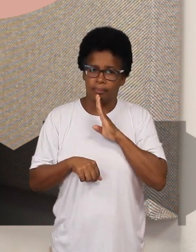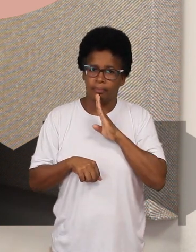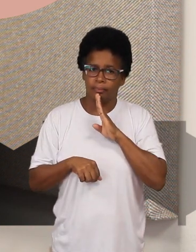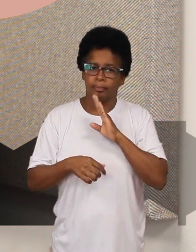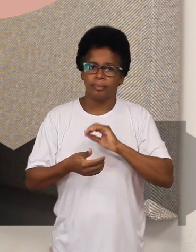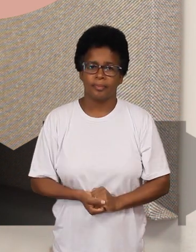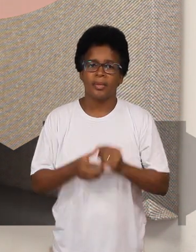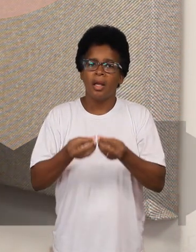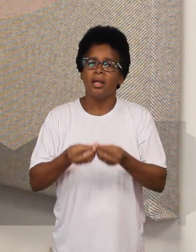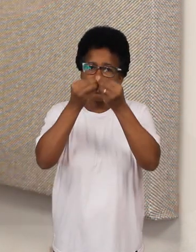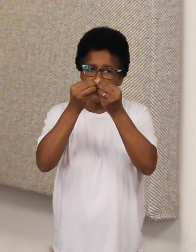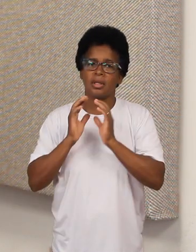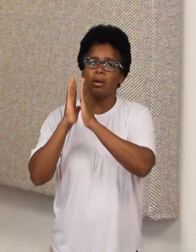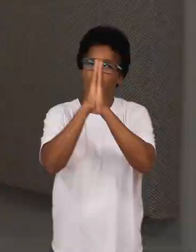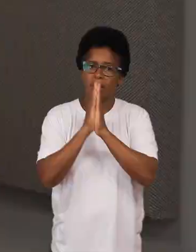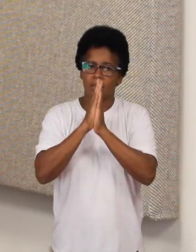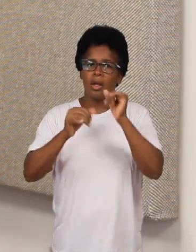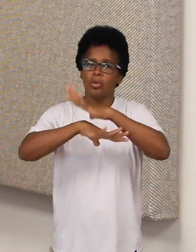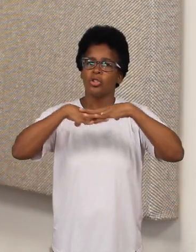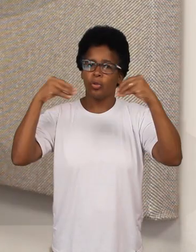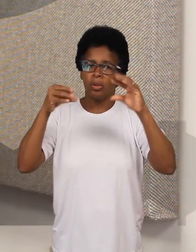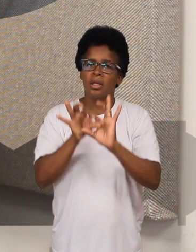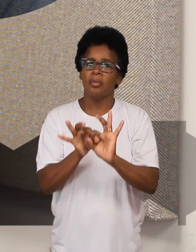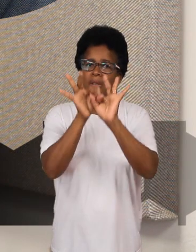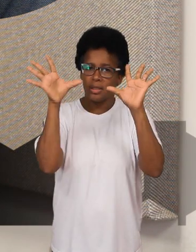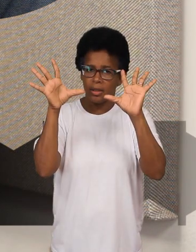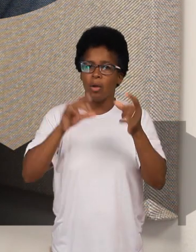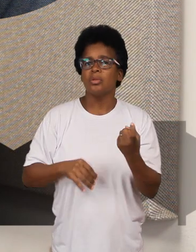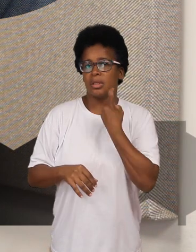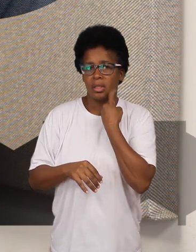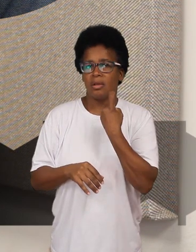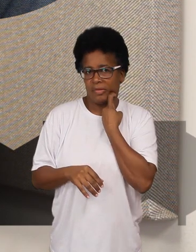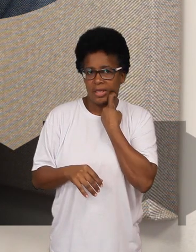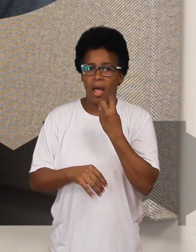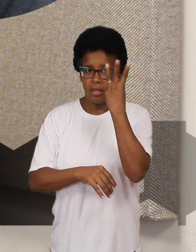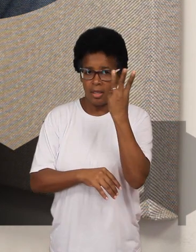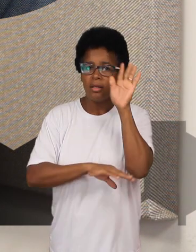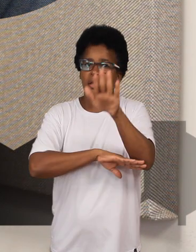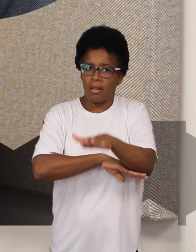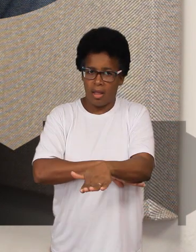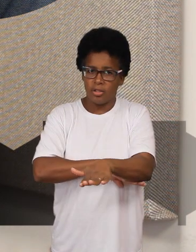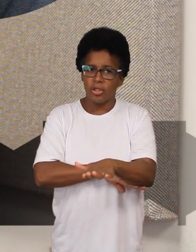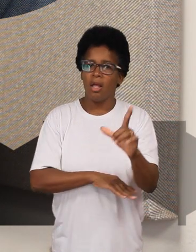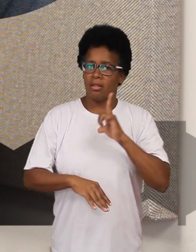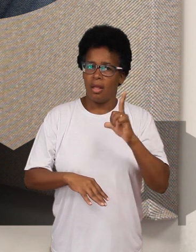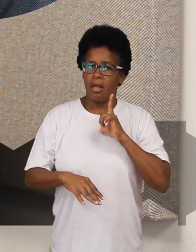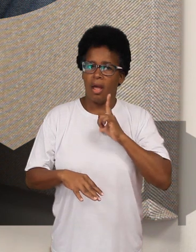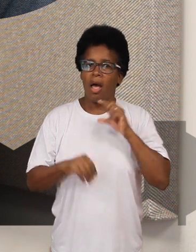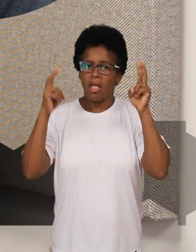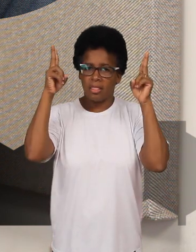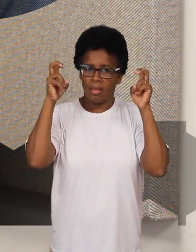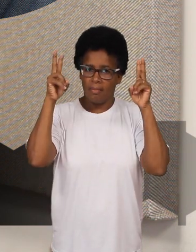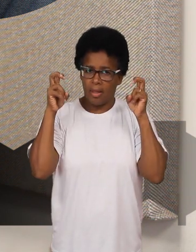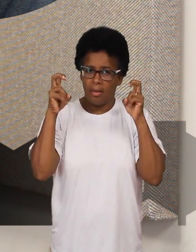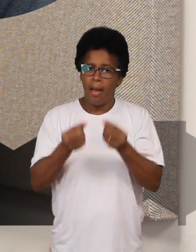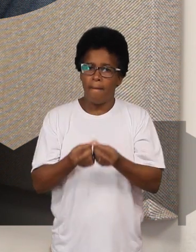com entrada gratuita. As missas com orações de cura e libertação de sexta-feira às três da tarde